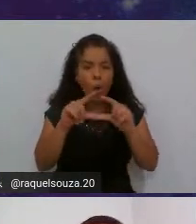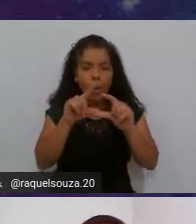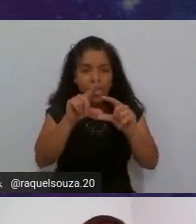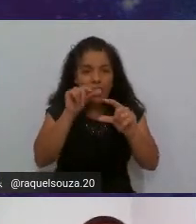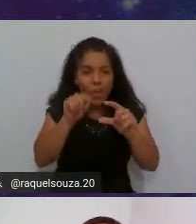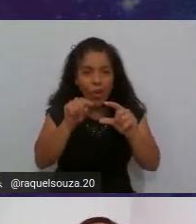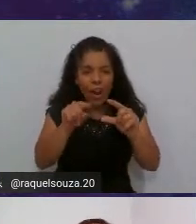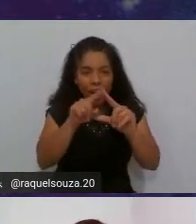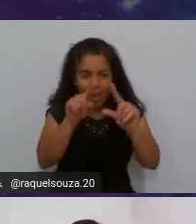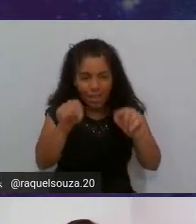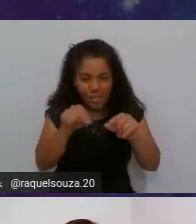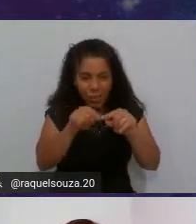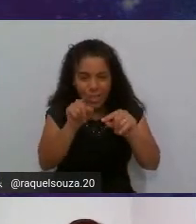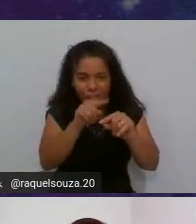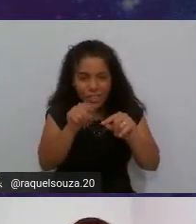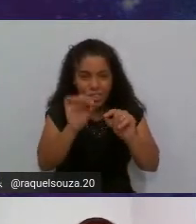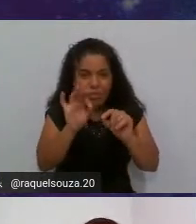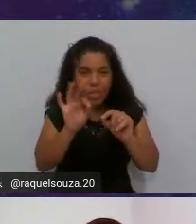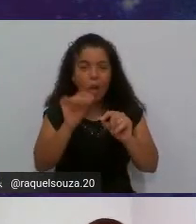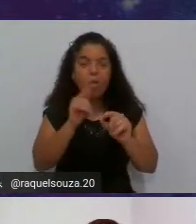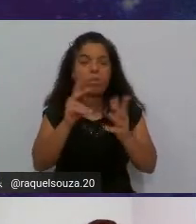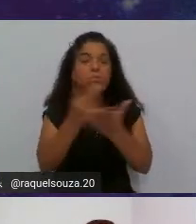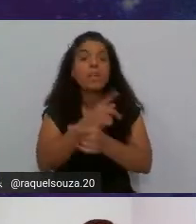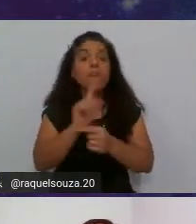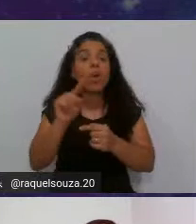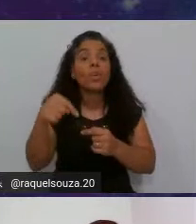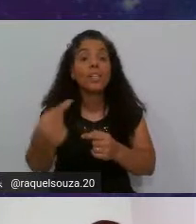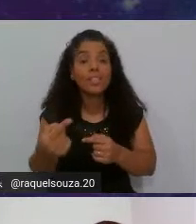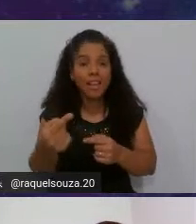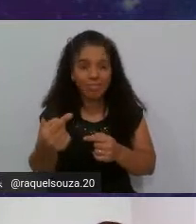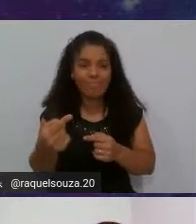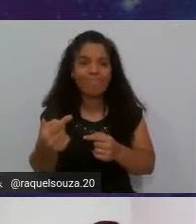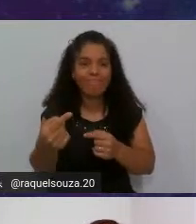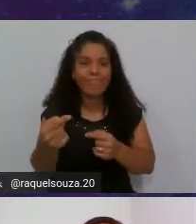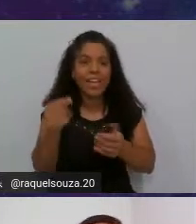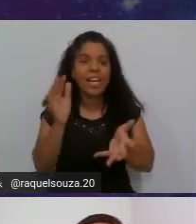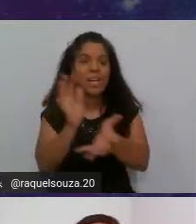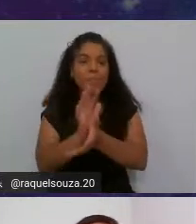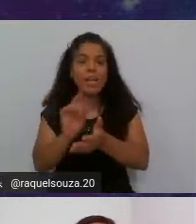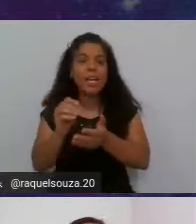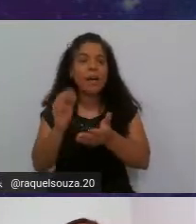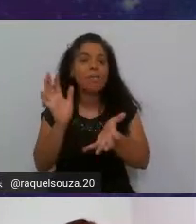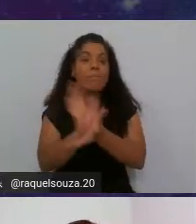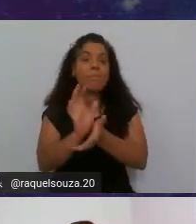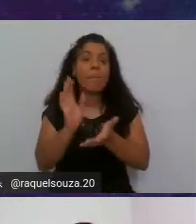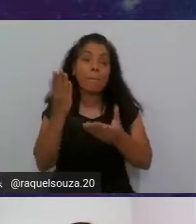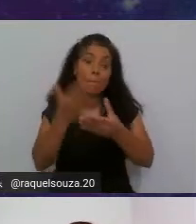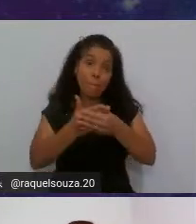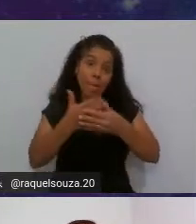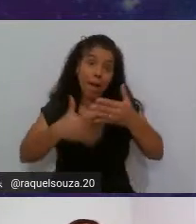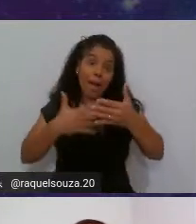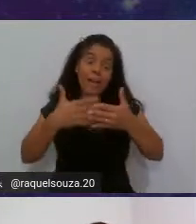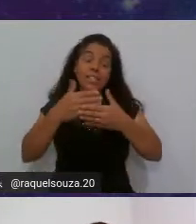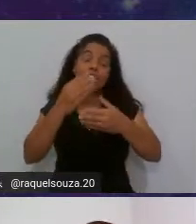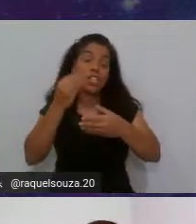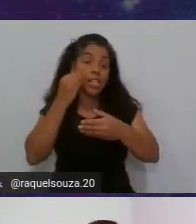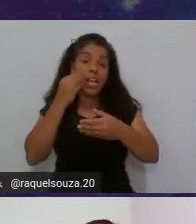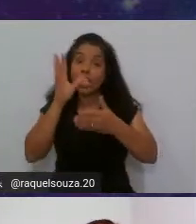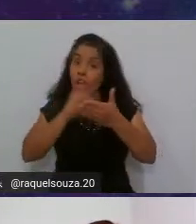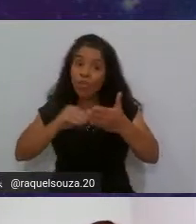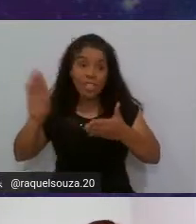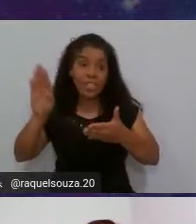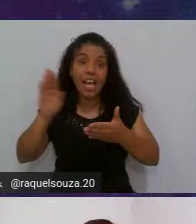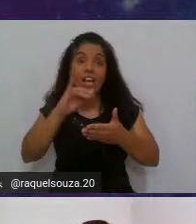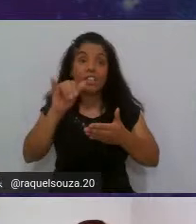checkbox o que vai me acontecer mais para frente é minha classe de teste ela não vai ser exportada e quando eu chegar lá no JMeter o